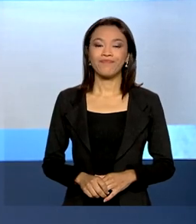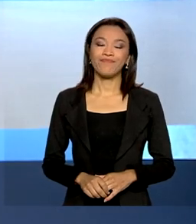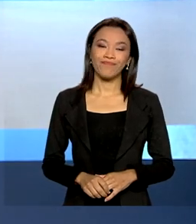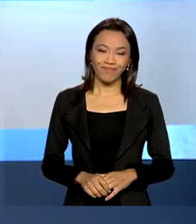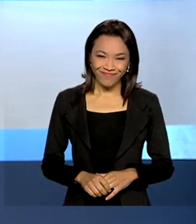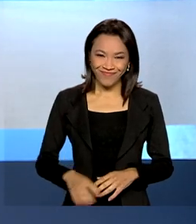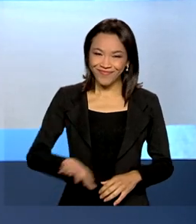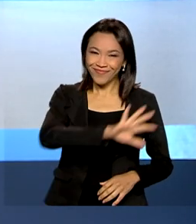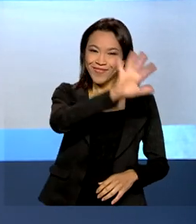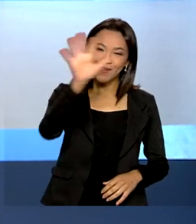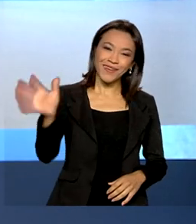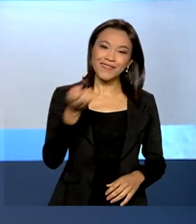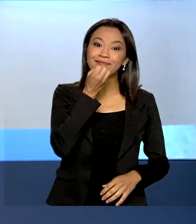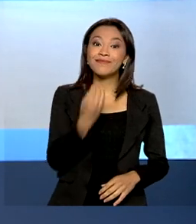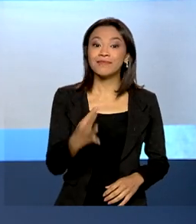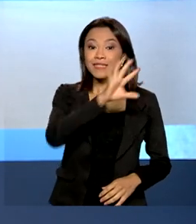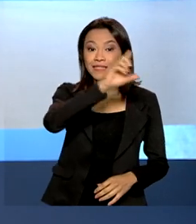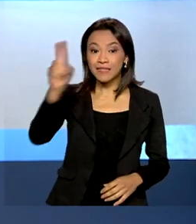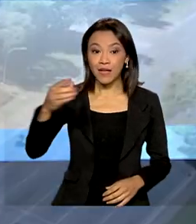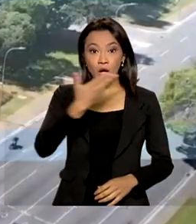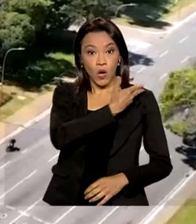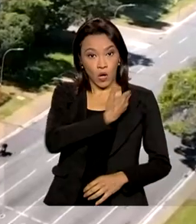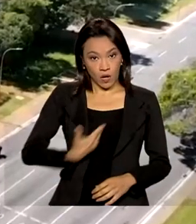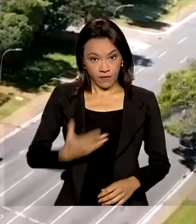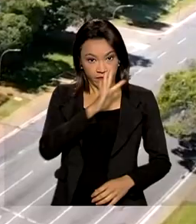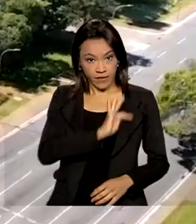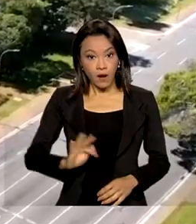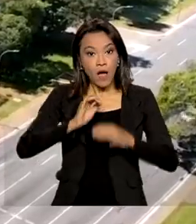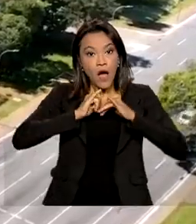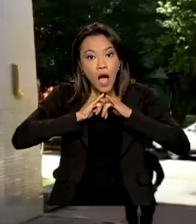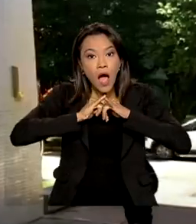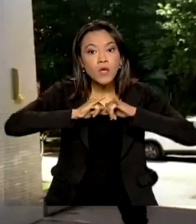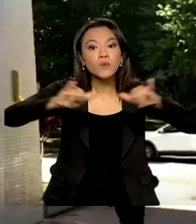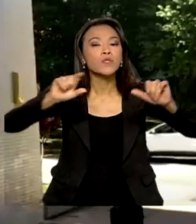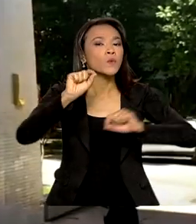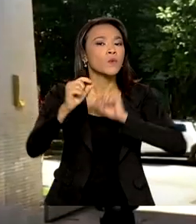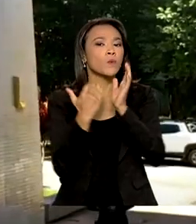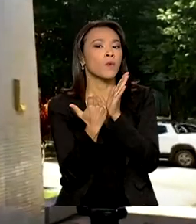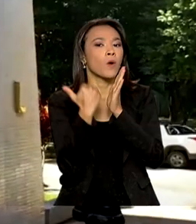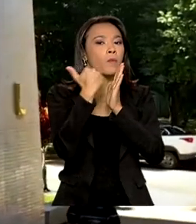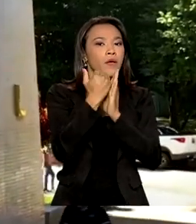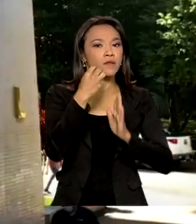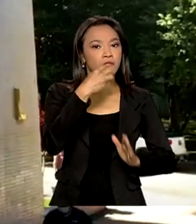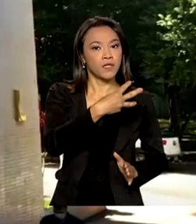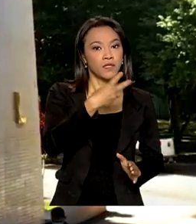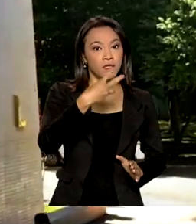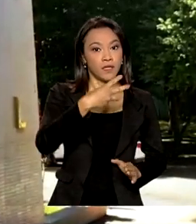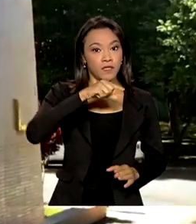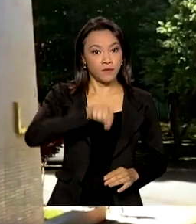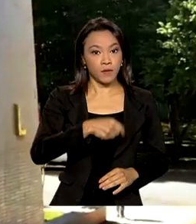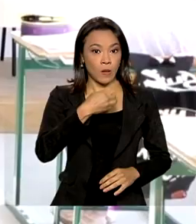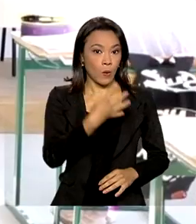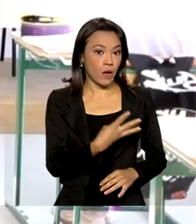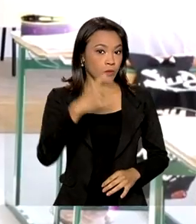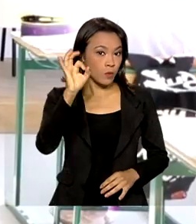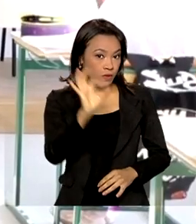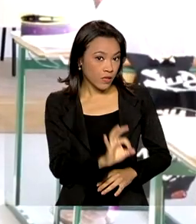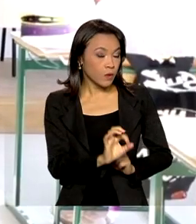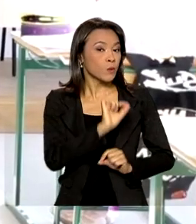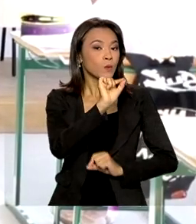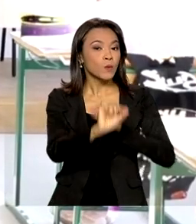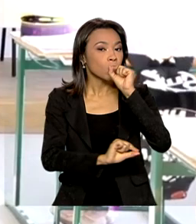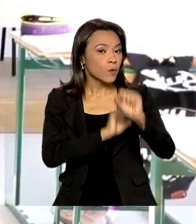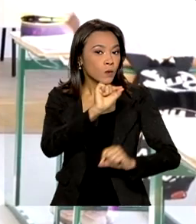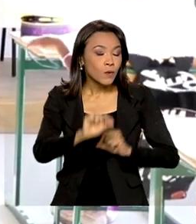Olá, bom dia. Governo federal anuncia reajuste de 33,4% no